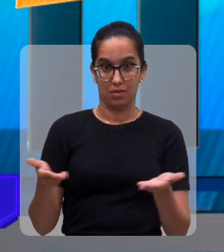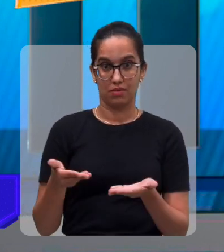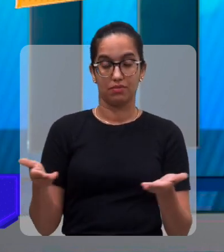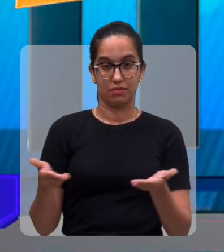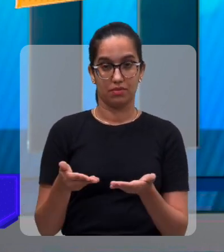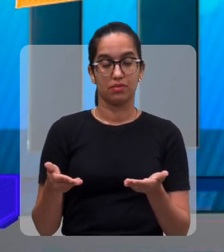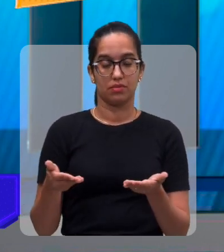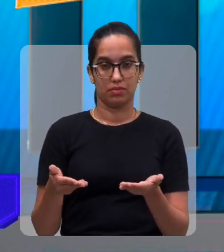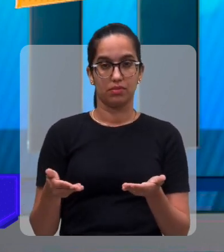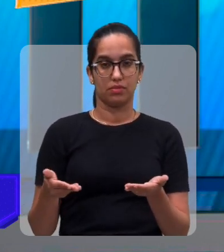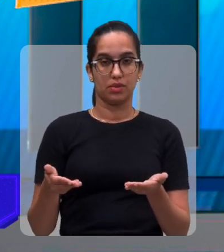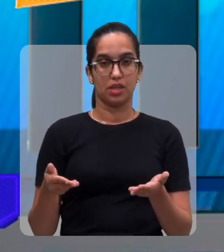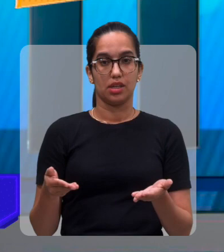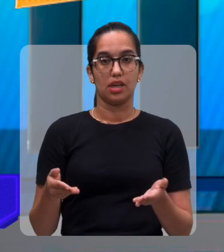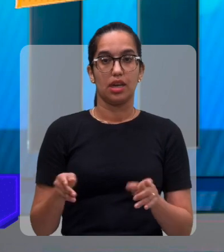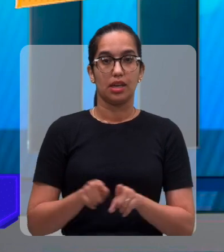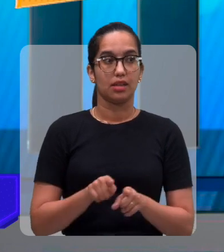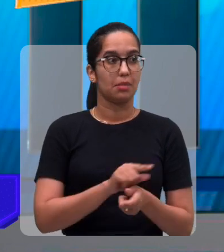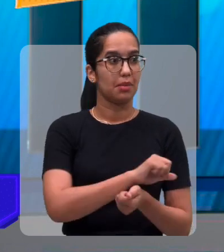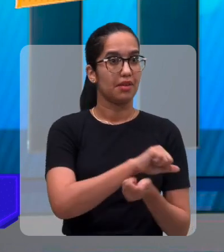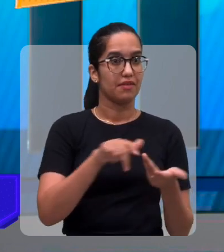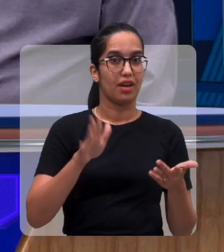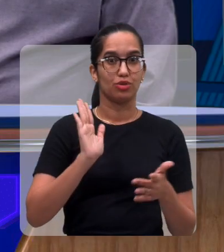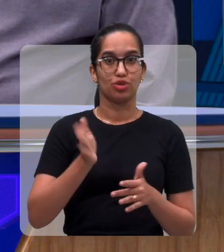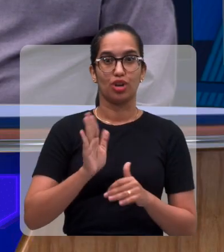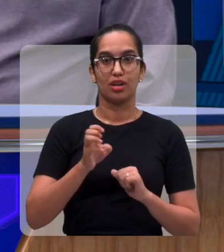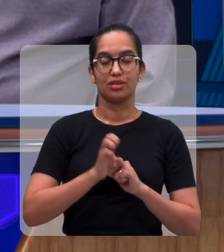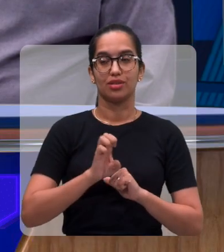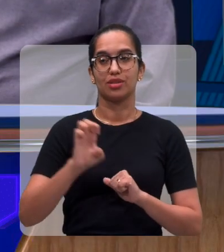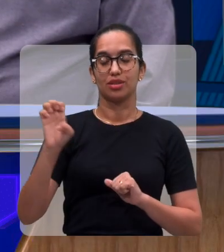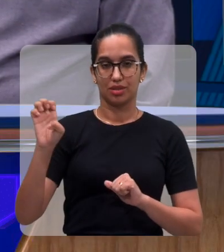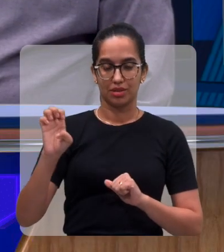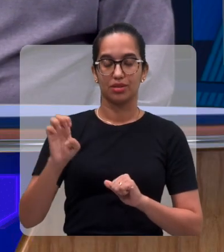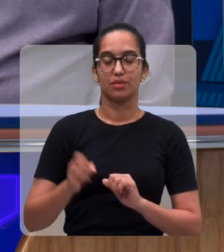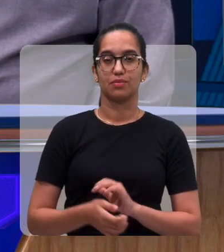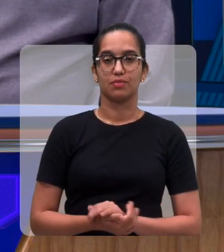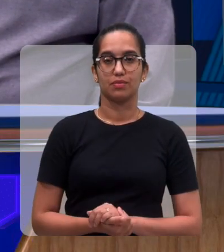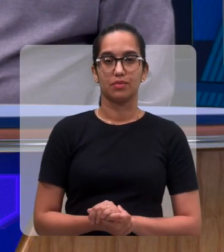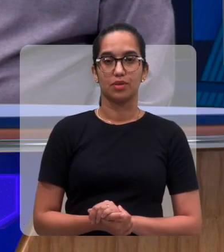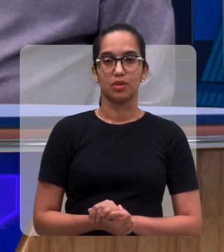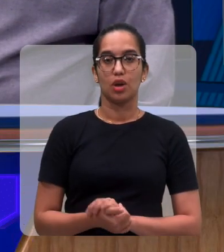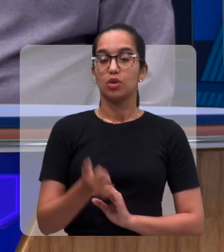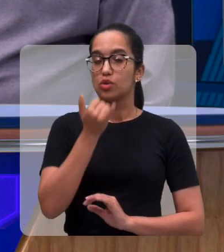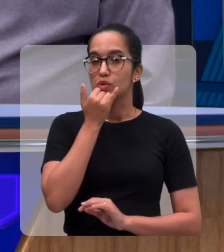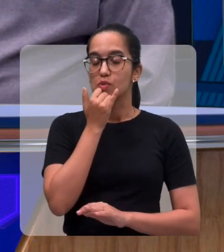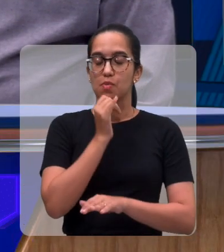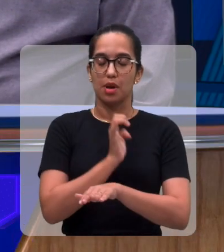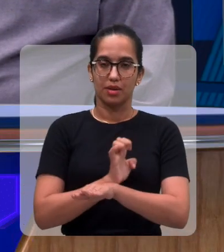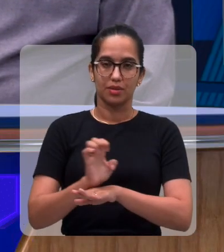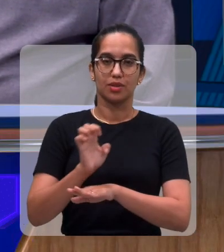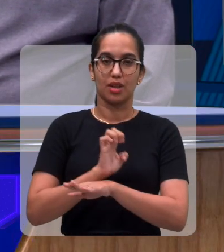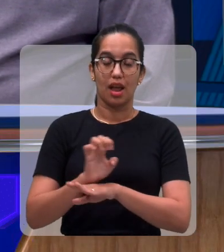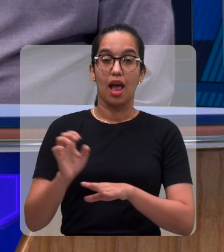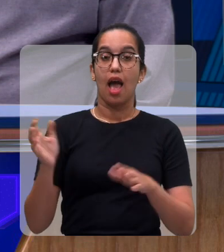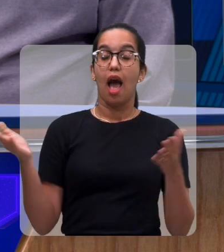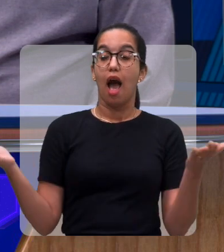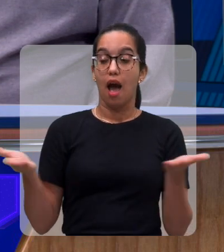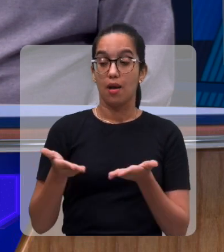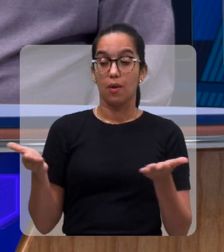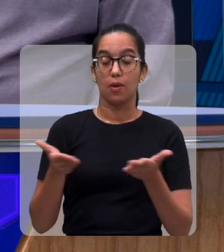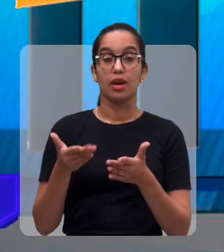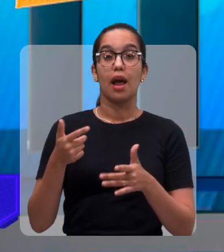Nesse momento. E muitos deles estão estagiando. Estagiando. A Prefeitura de Terezinha teve agora